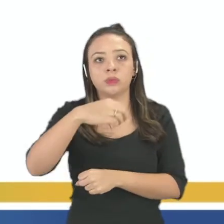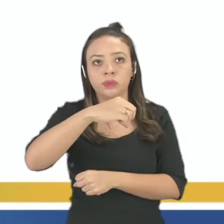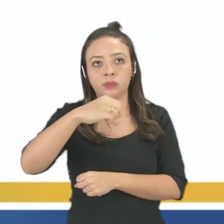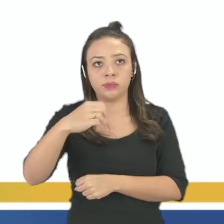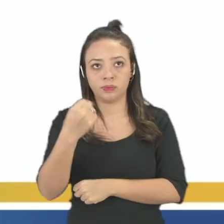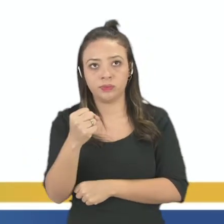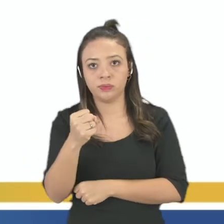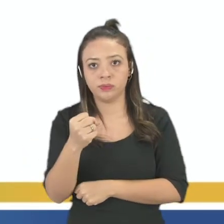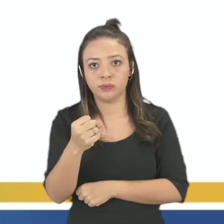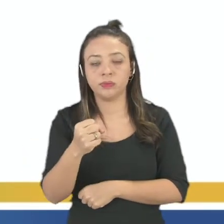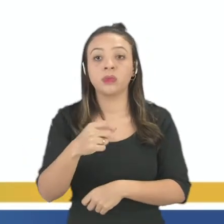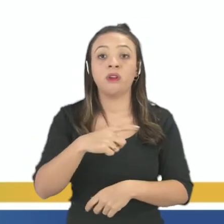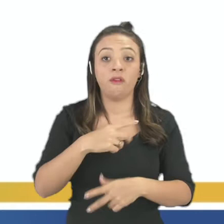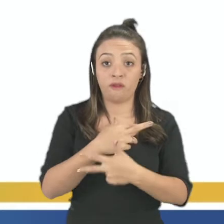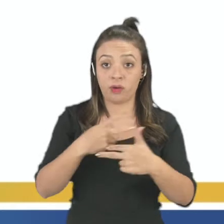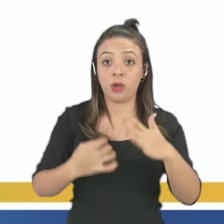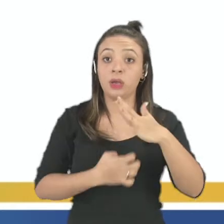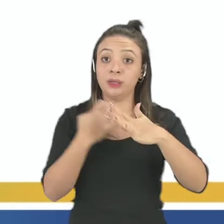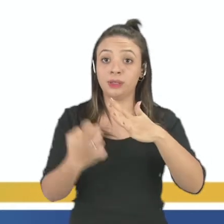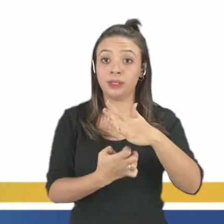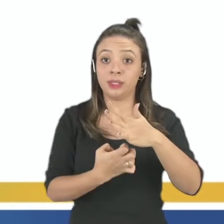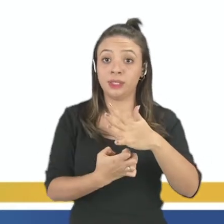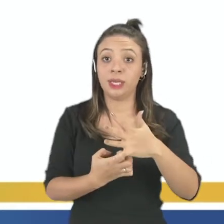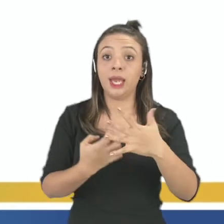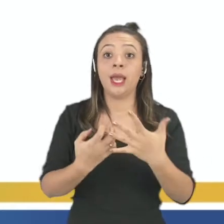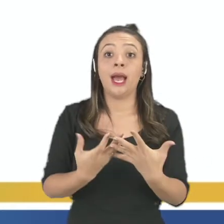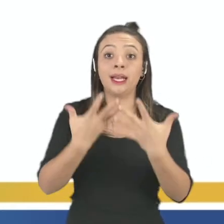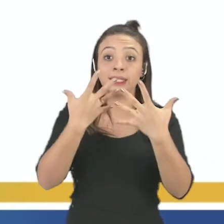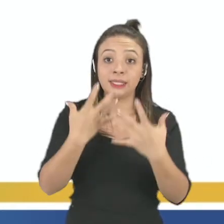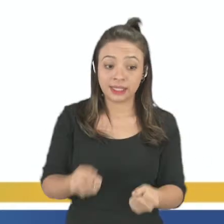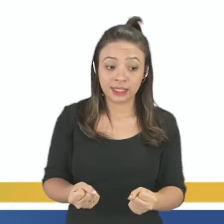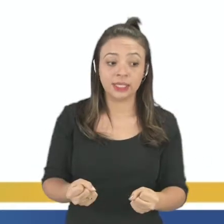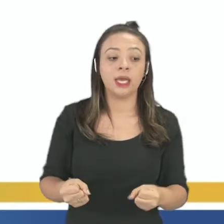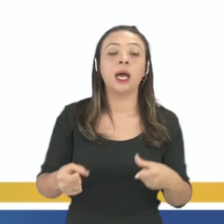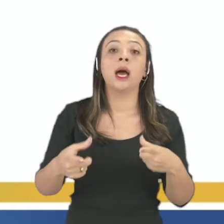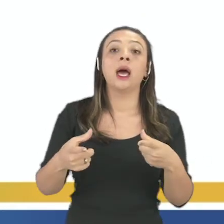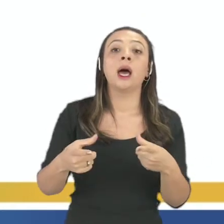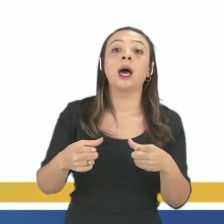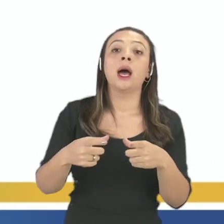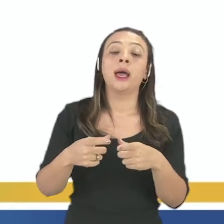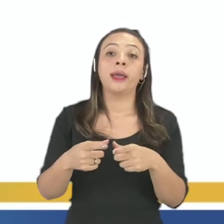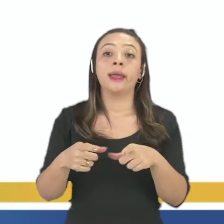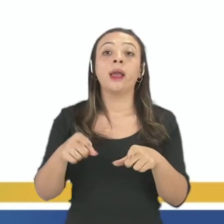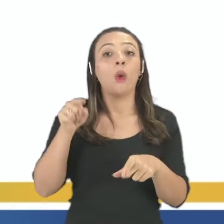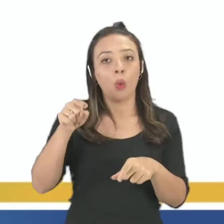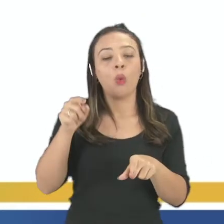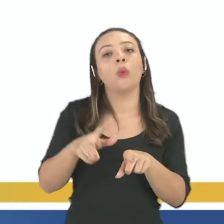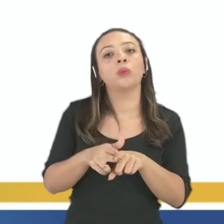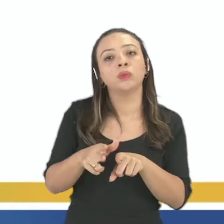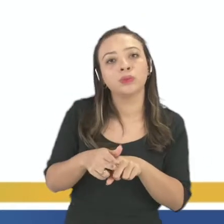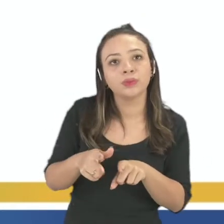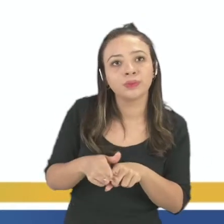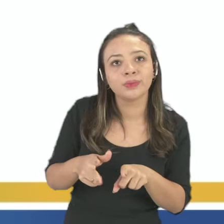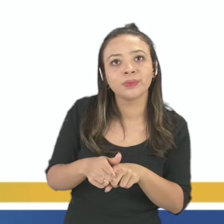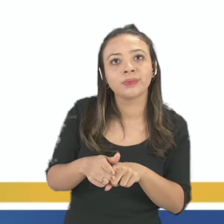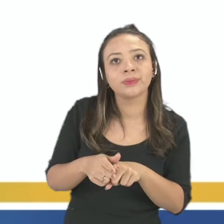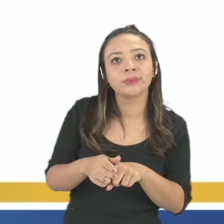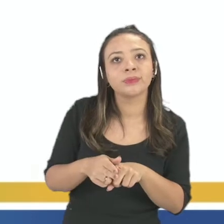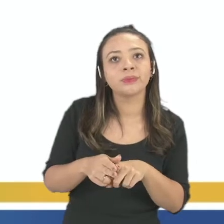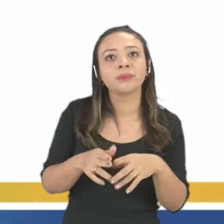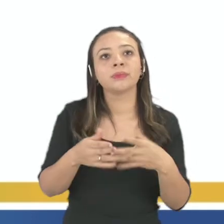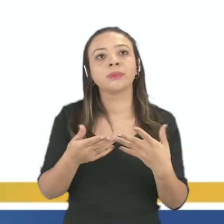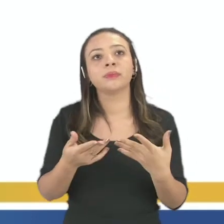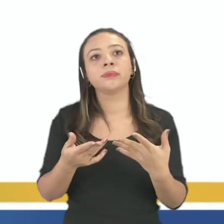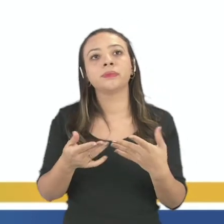patentearam e registraram a marca cupuaçu. Em 1999, foi a vez do cupulate. Gente,